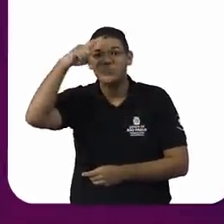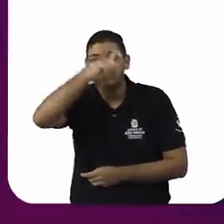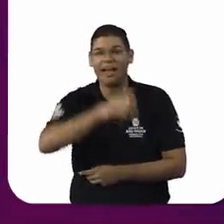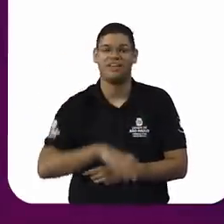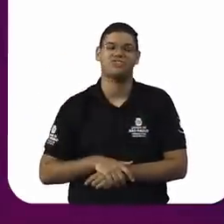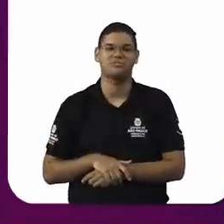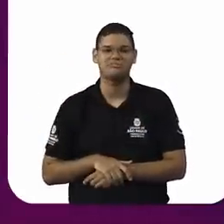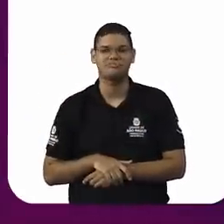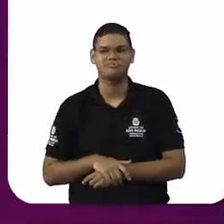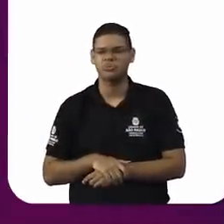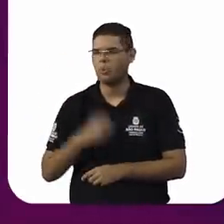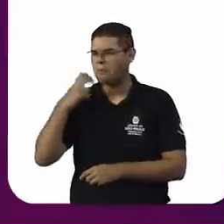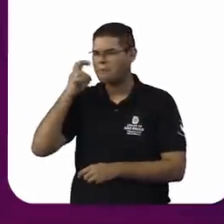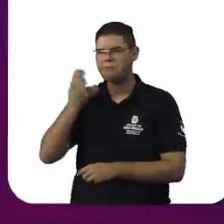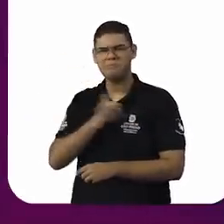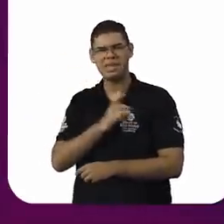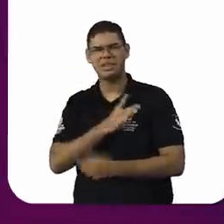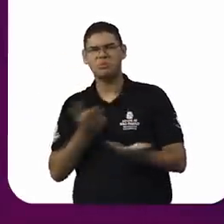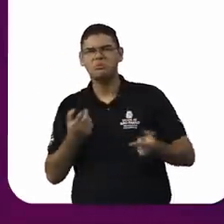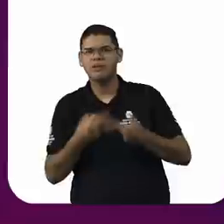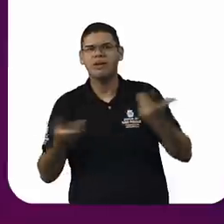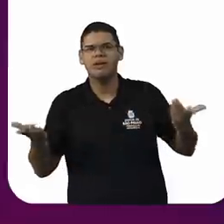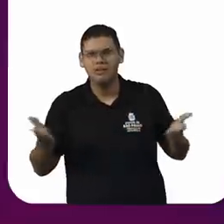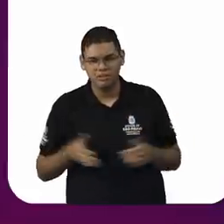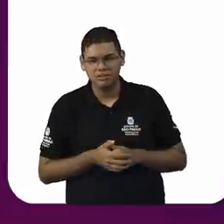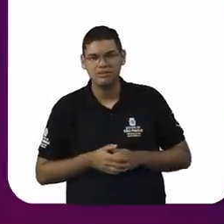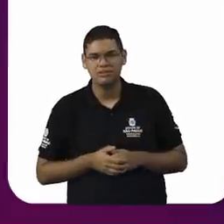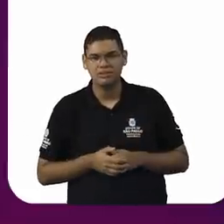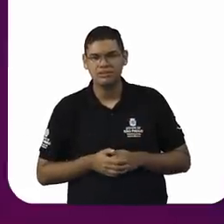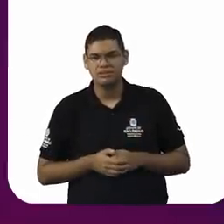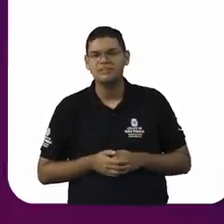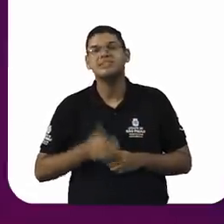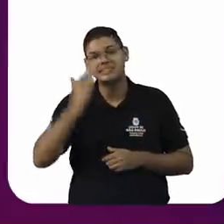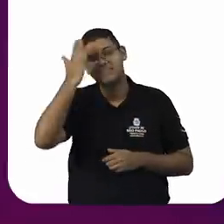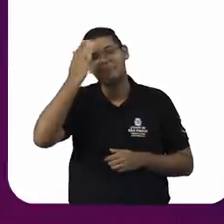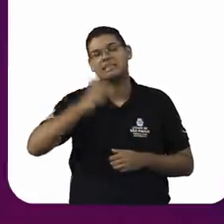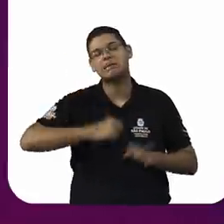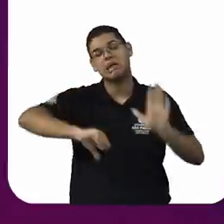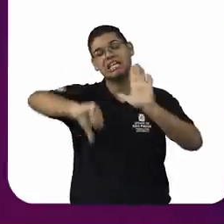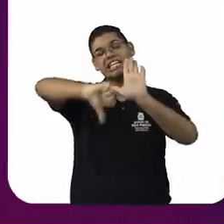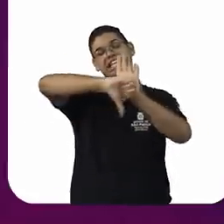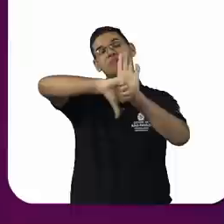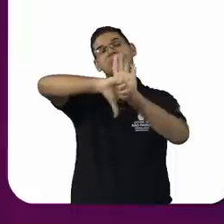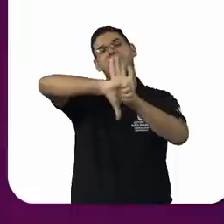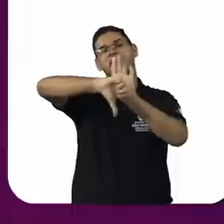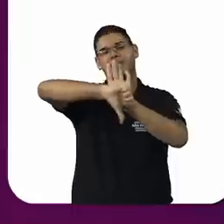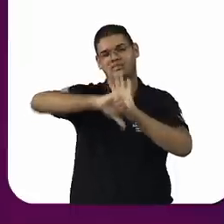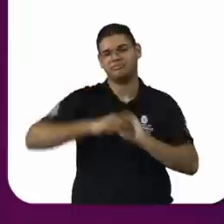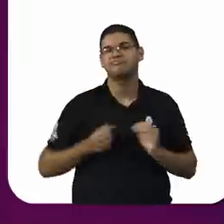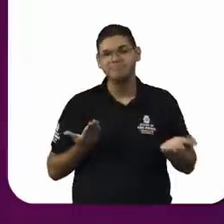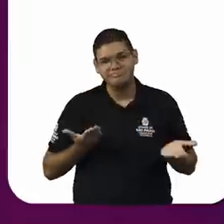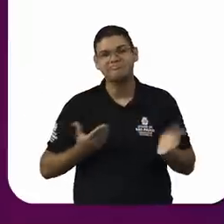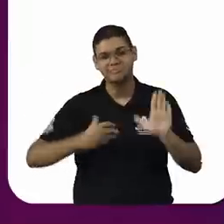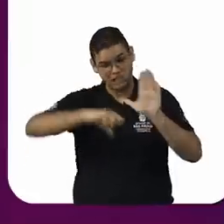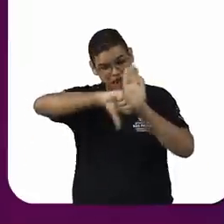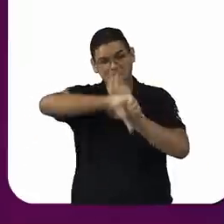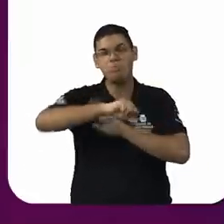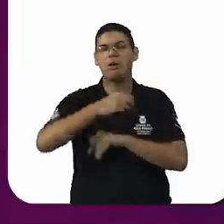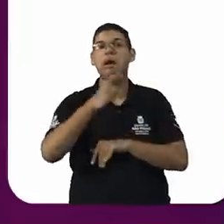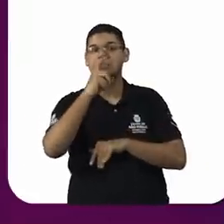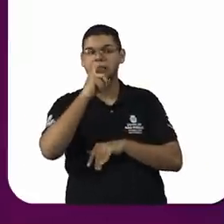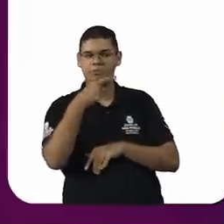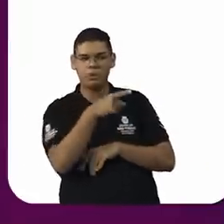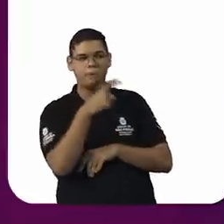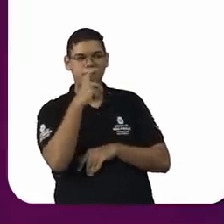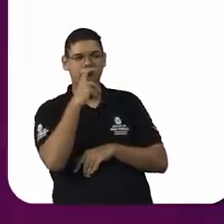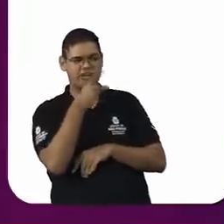sabe o criminoso, vocês que são do pai, aquilo é criminalista, ele sabe que o cara não vai assumir o crime, só depois